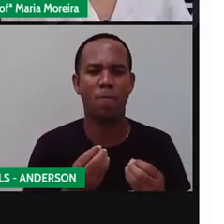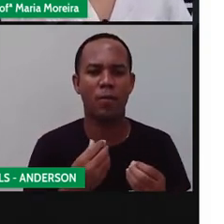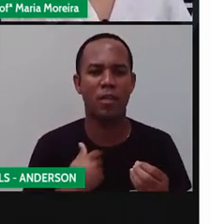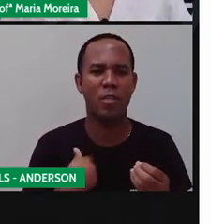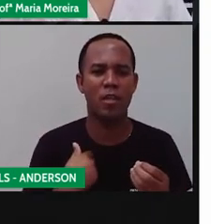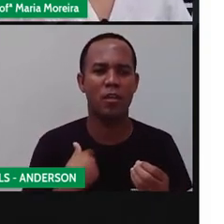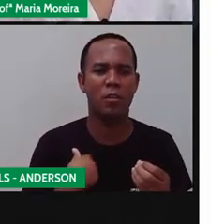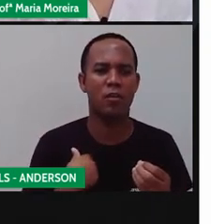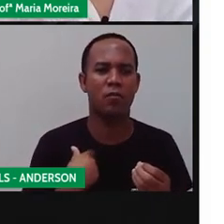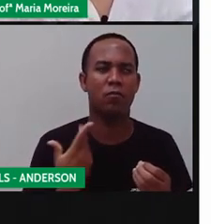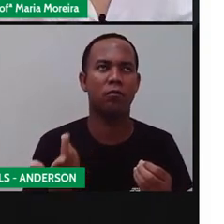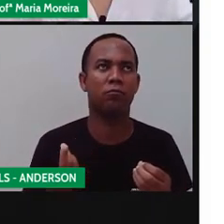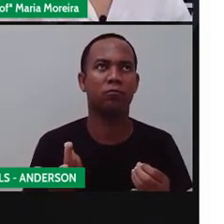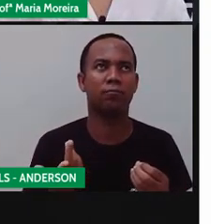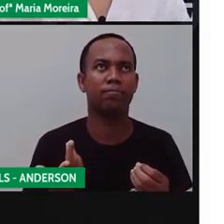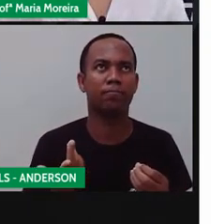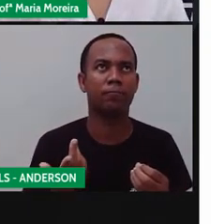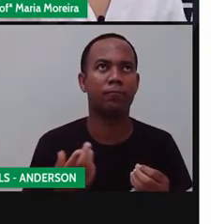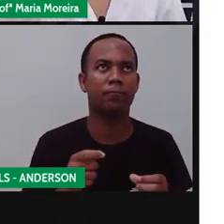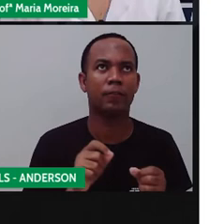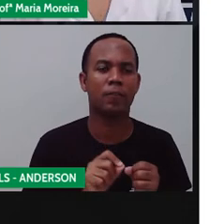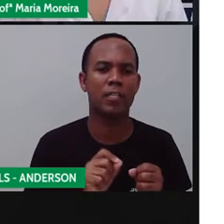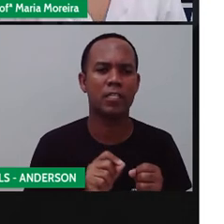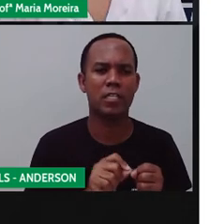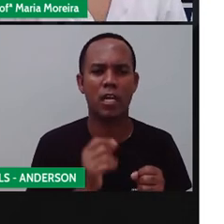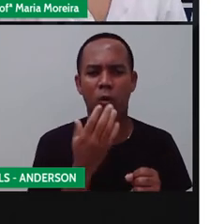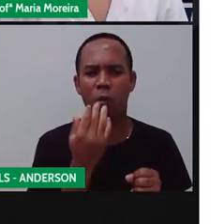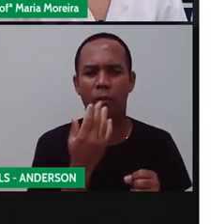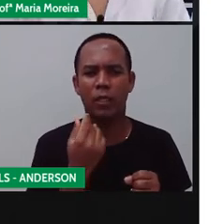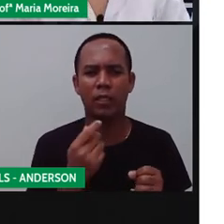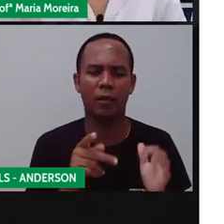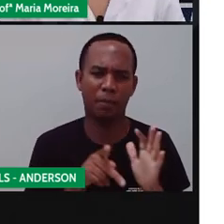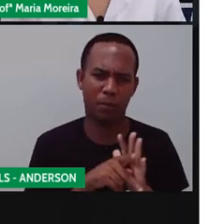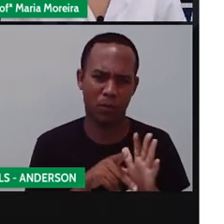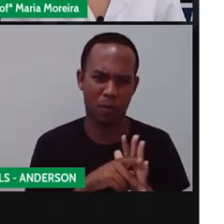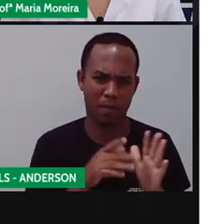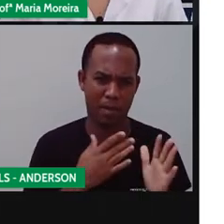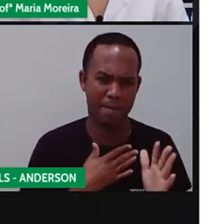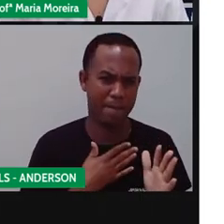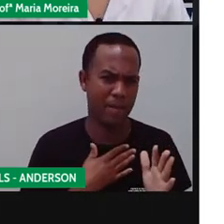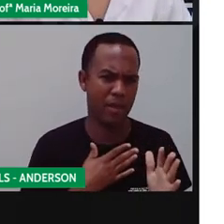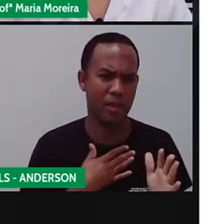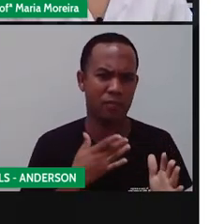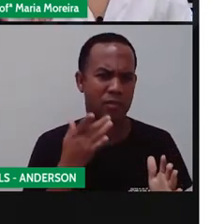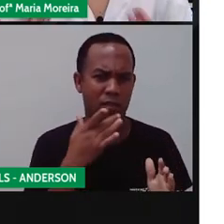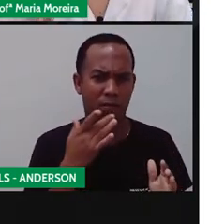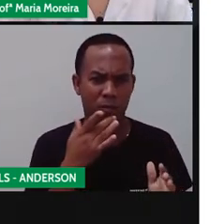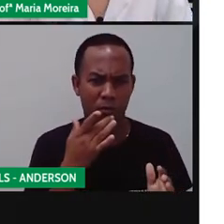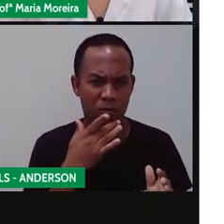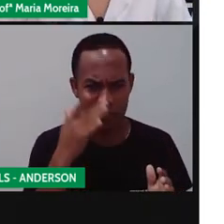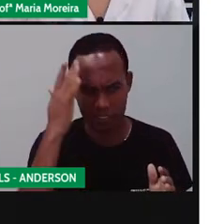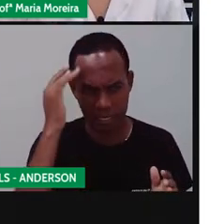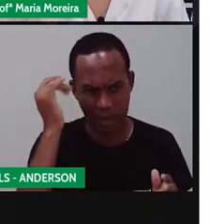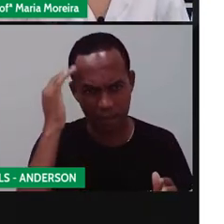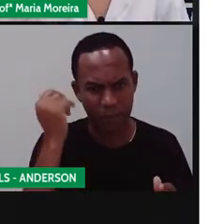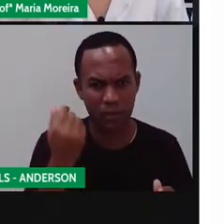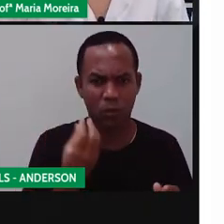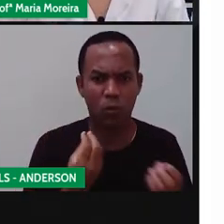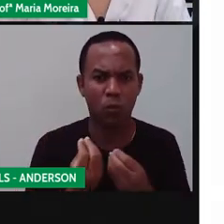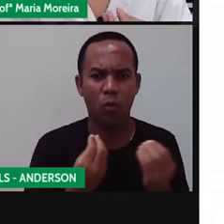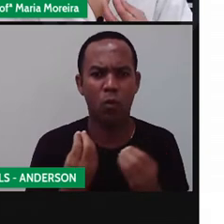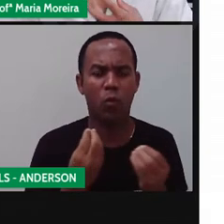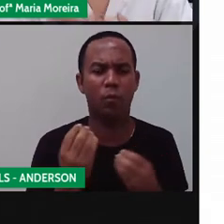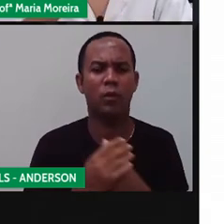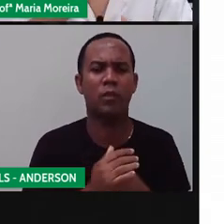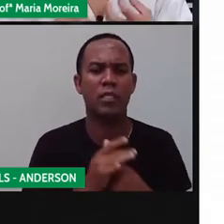sei... Não, no momento que eu vou fazer o quê? Cozinhar. Não vai ficar em vão. Eu vou colocar aquilo que eu sei. Eu vou colocar